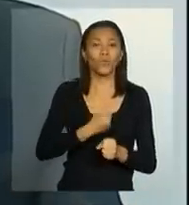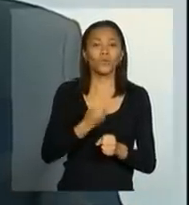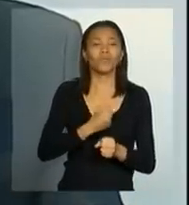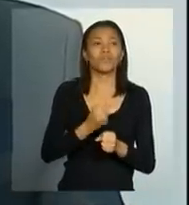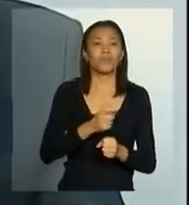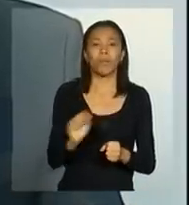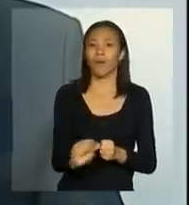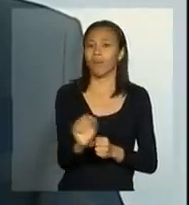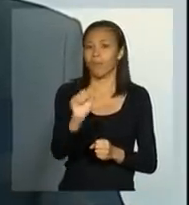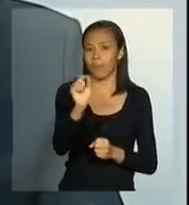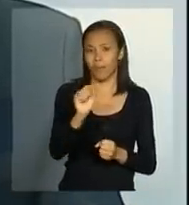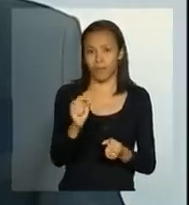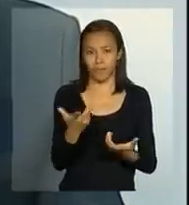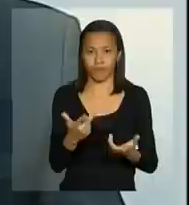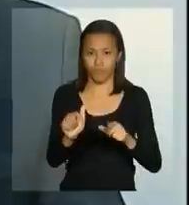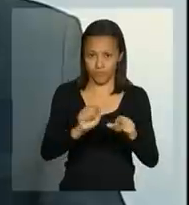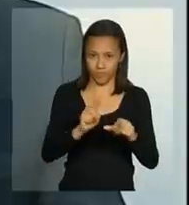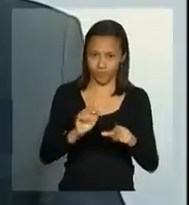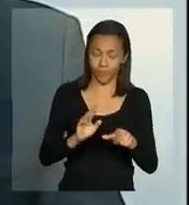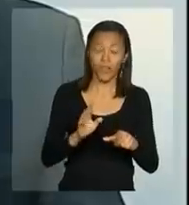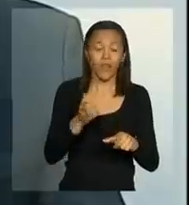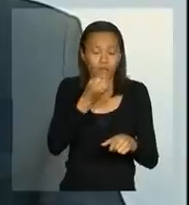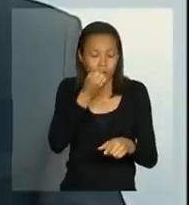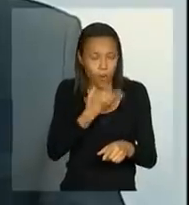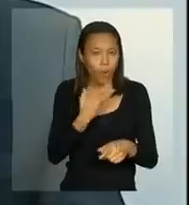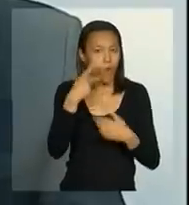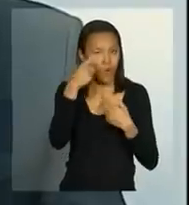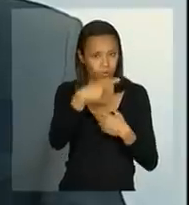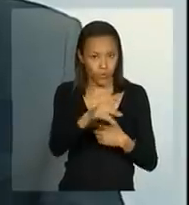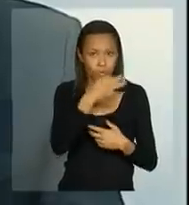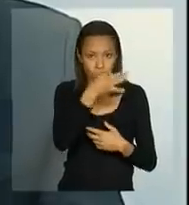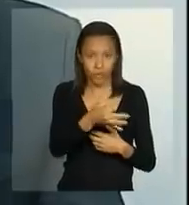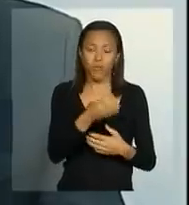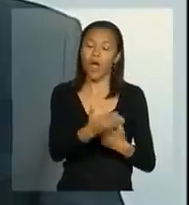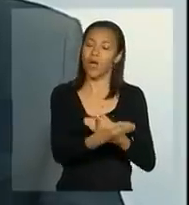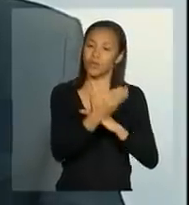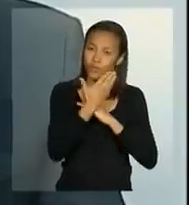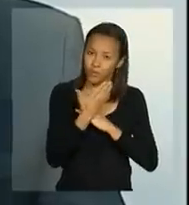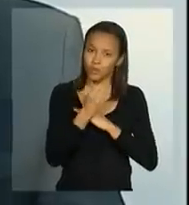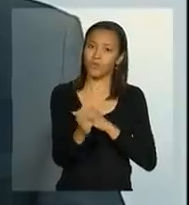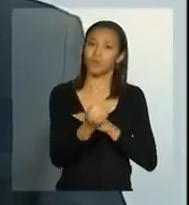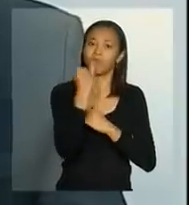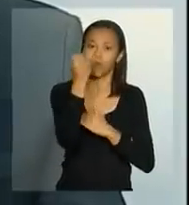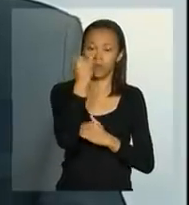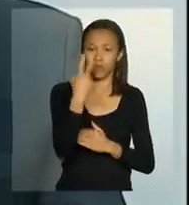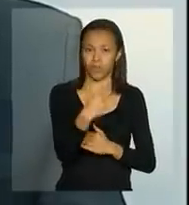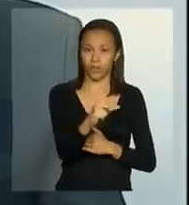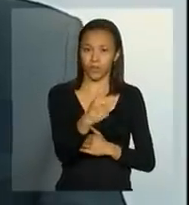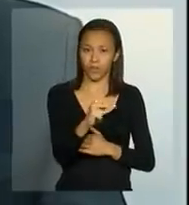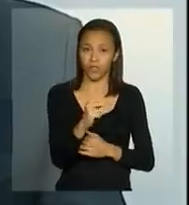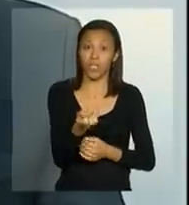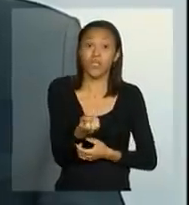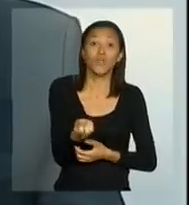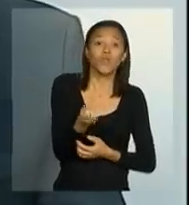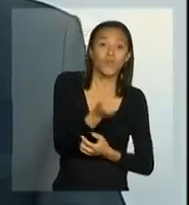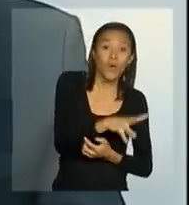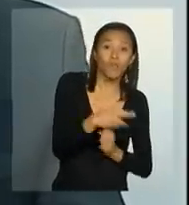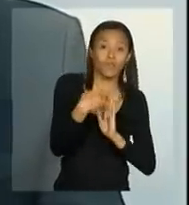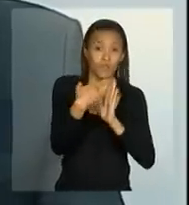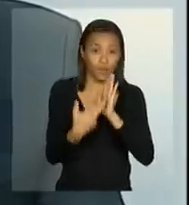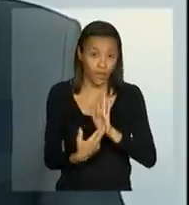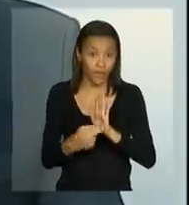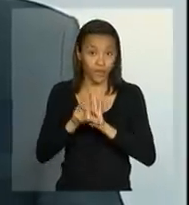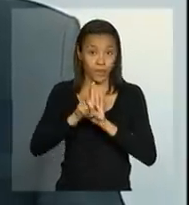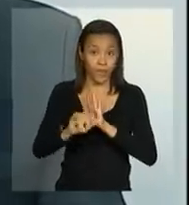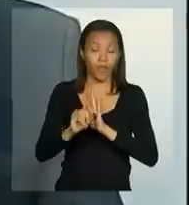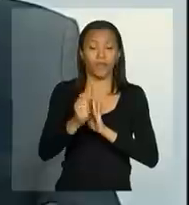Cacildo Maldaner contribuiu de forma muito importante na nova regulamentação da